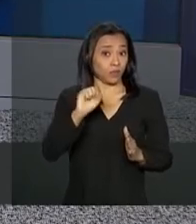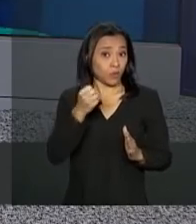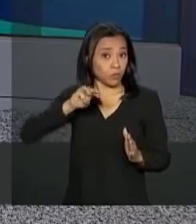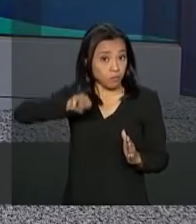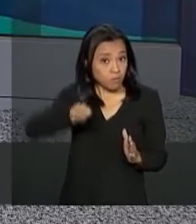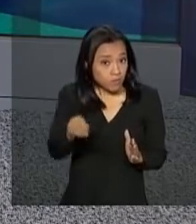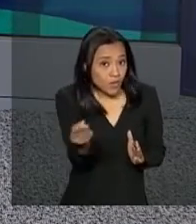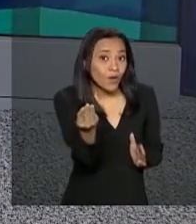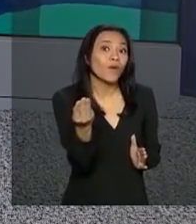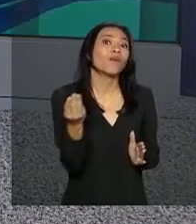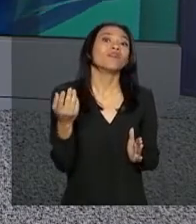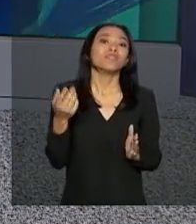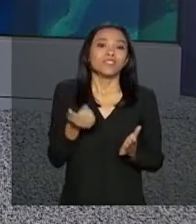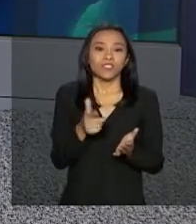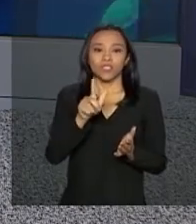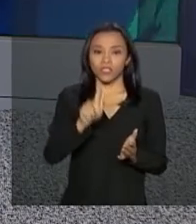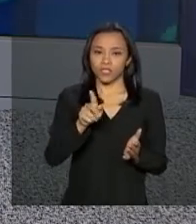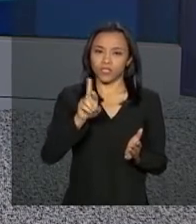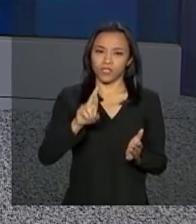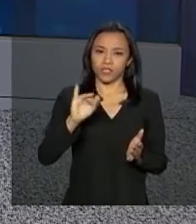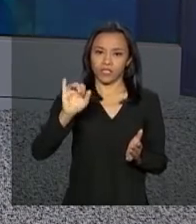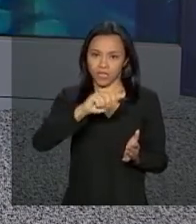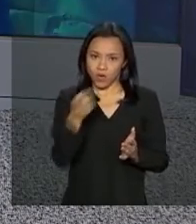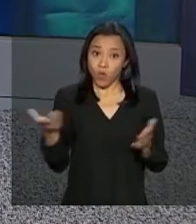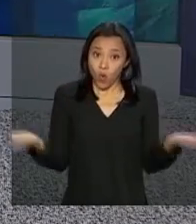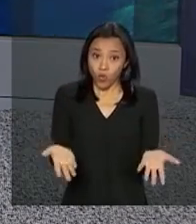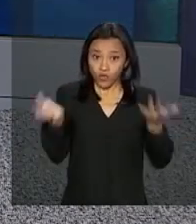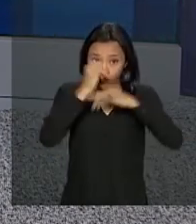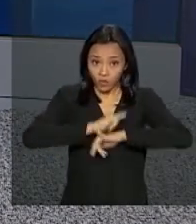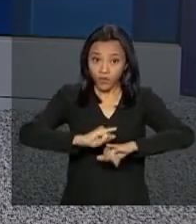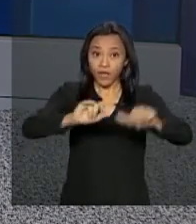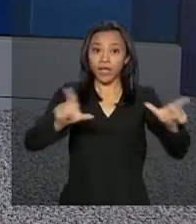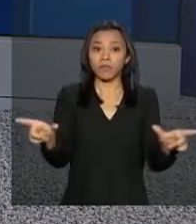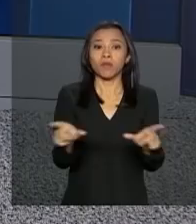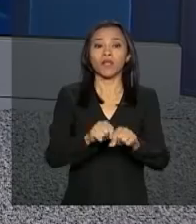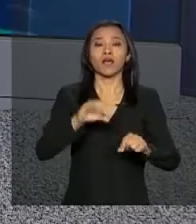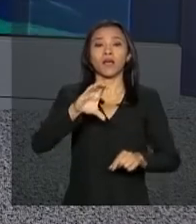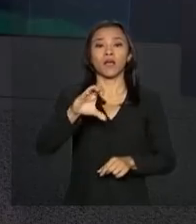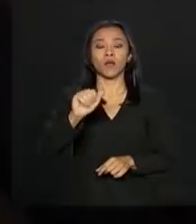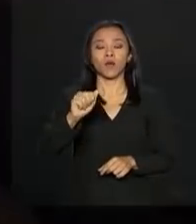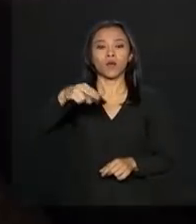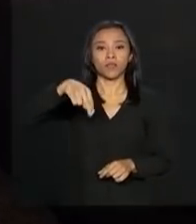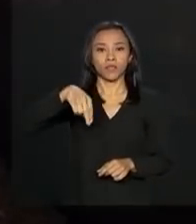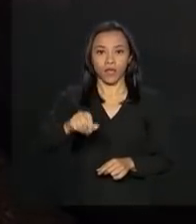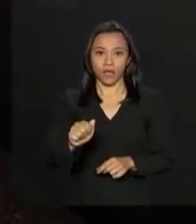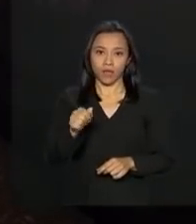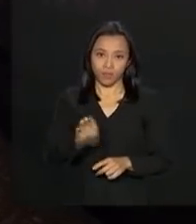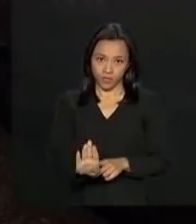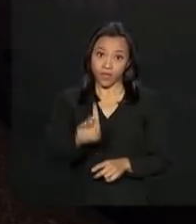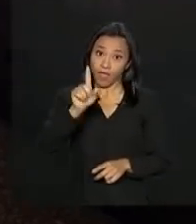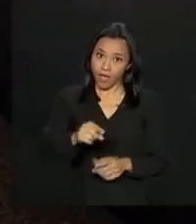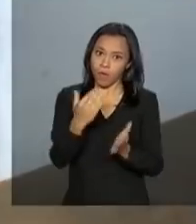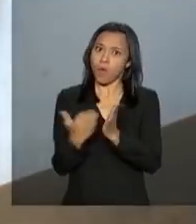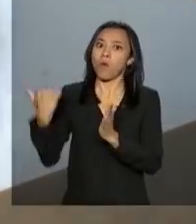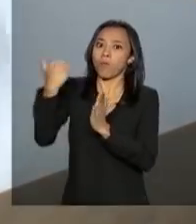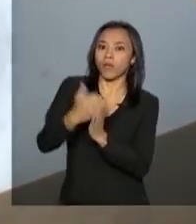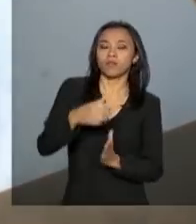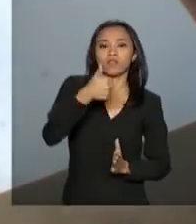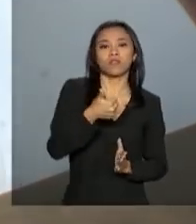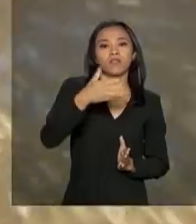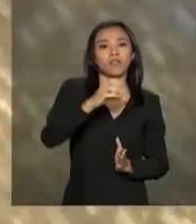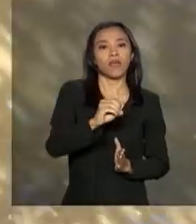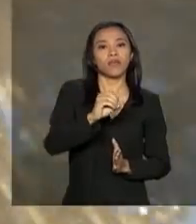Os números foram divulgados hoje pela Companhia Nacional de Abastecimento. A previsão da Conab é de um aumento de 10